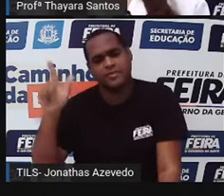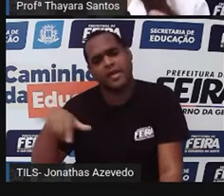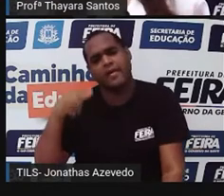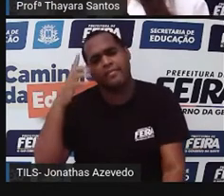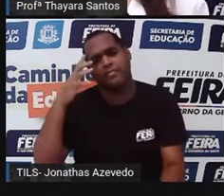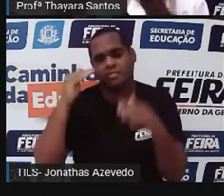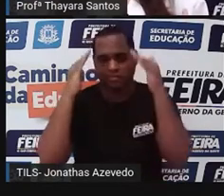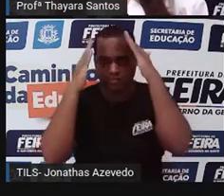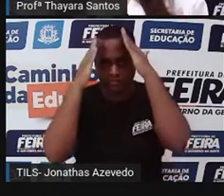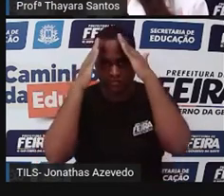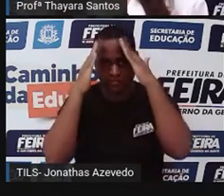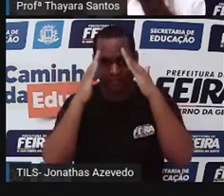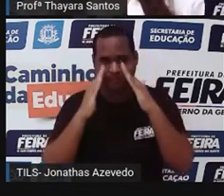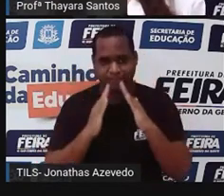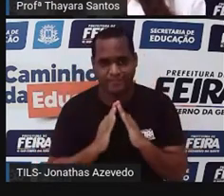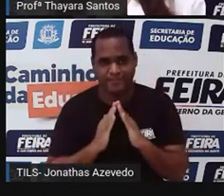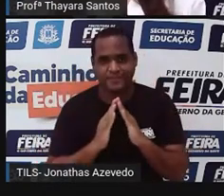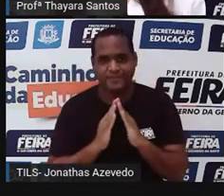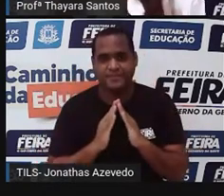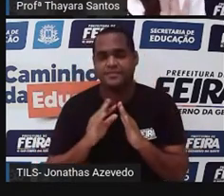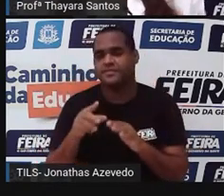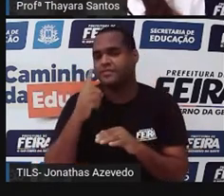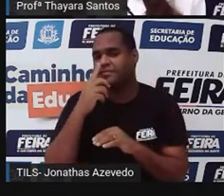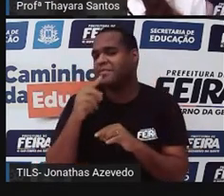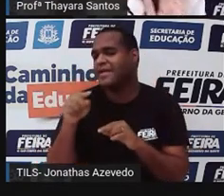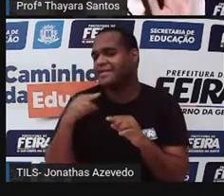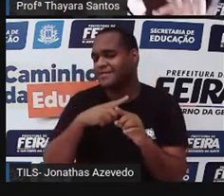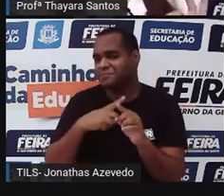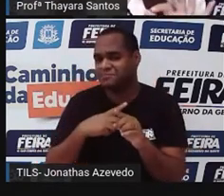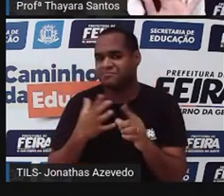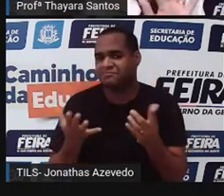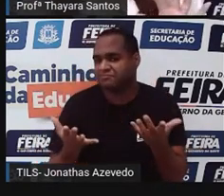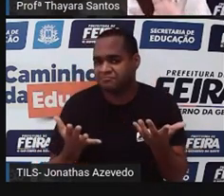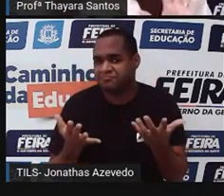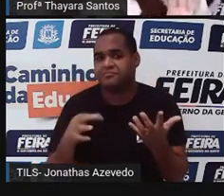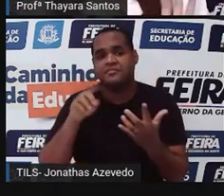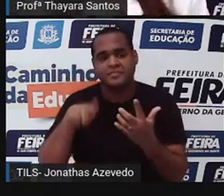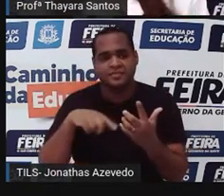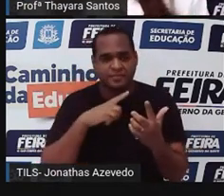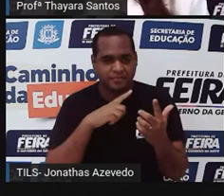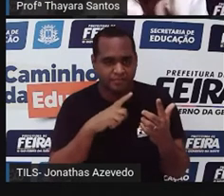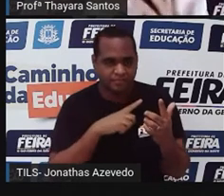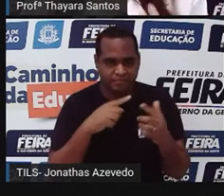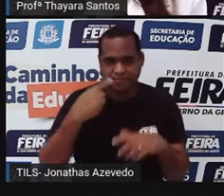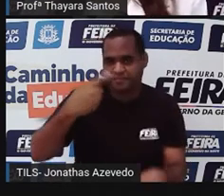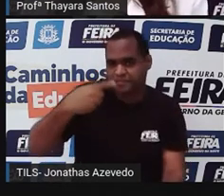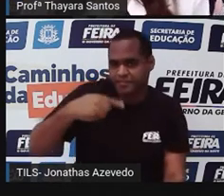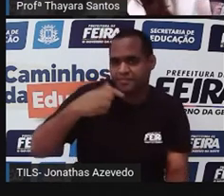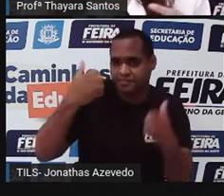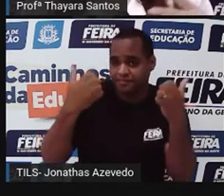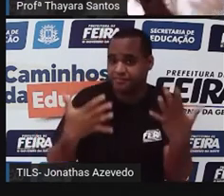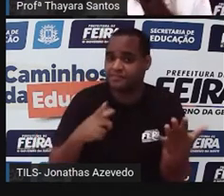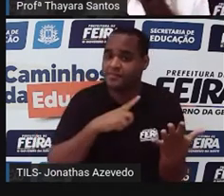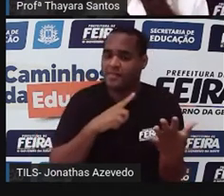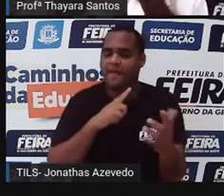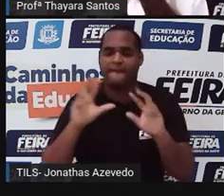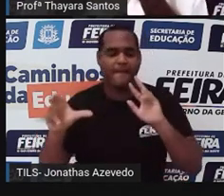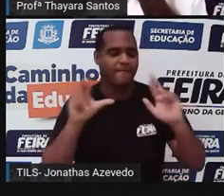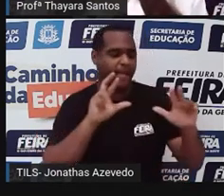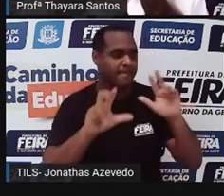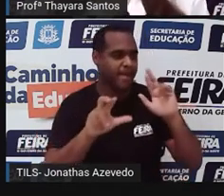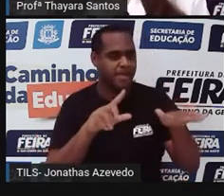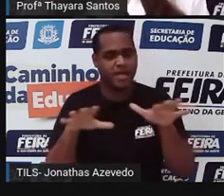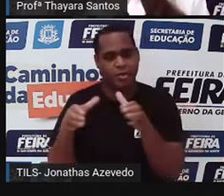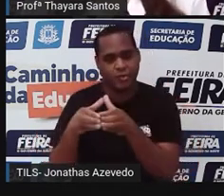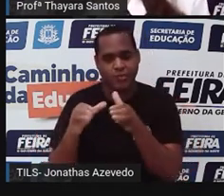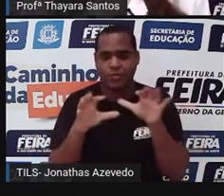alongada. E pode ter essa estrutura em forma de seta aqui em cima. Então, essa já é uma primeira característica que faz com que a gente diferencie esses dois